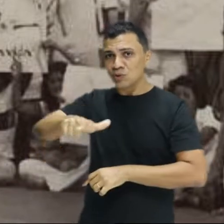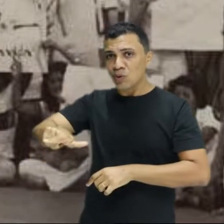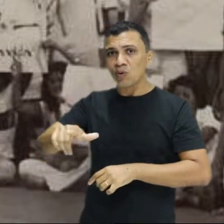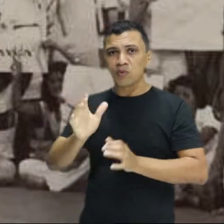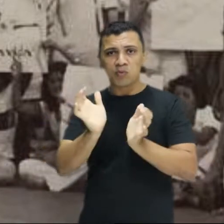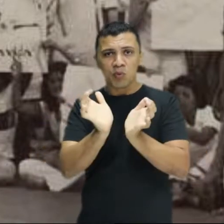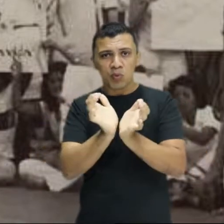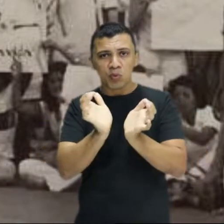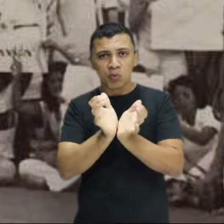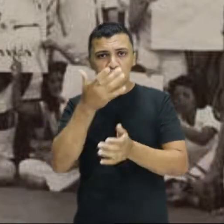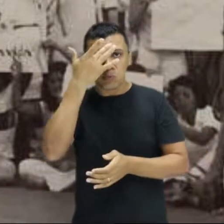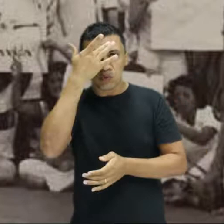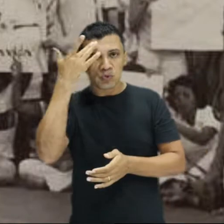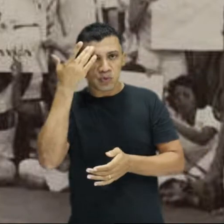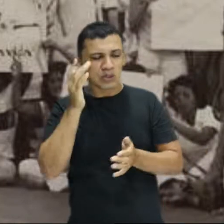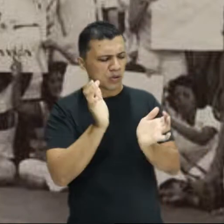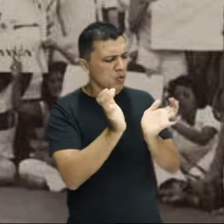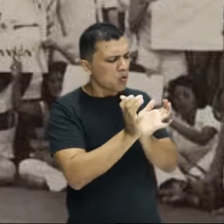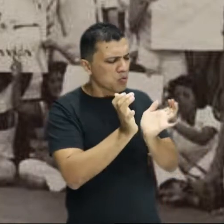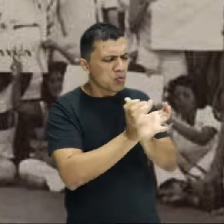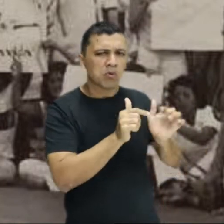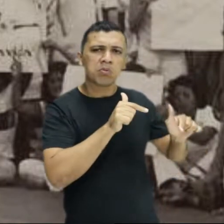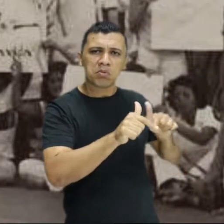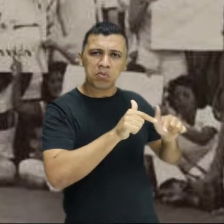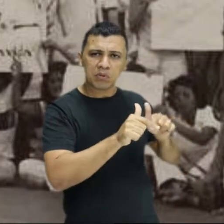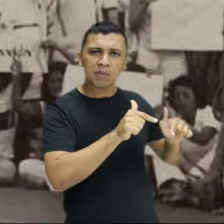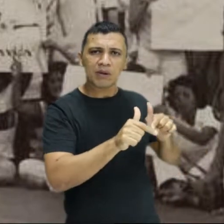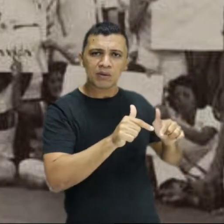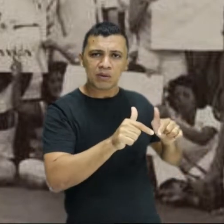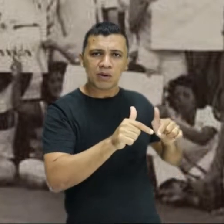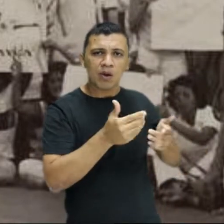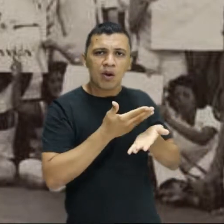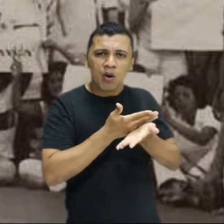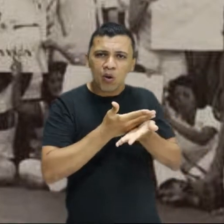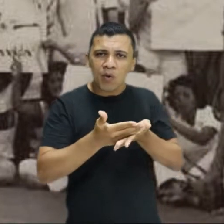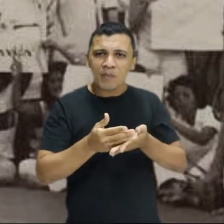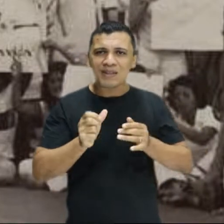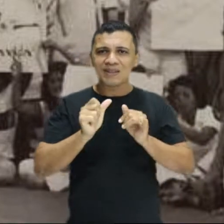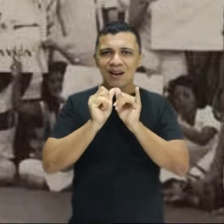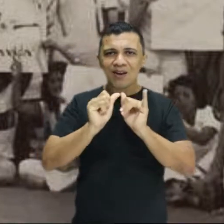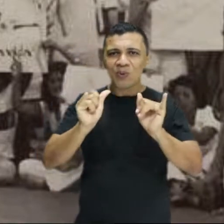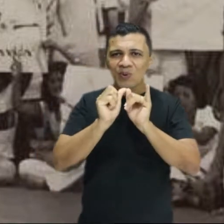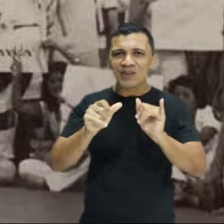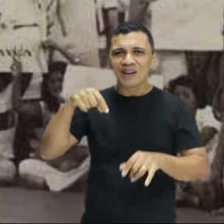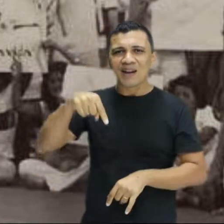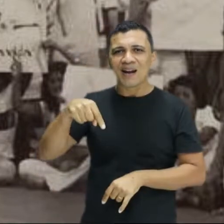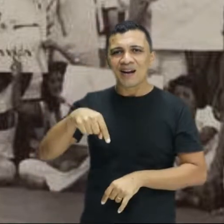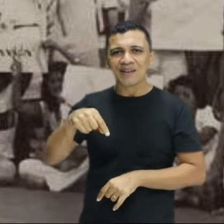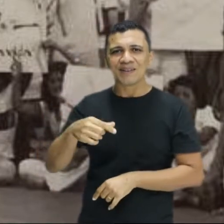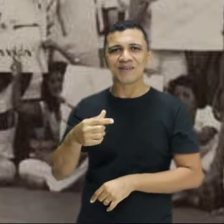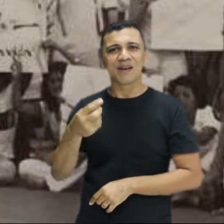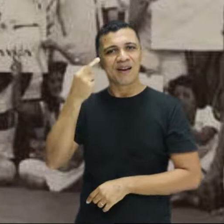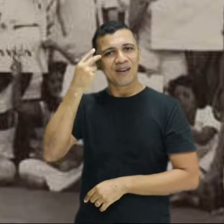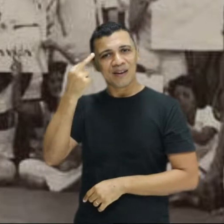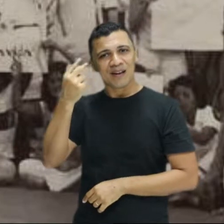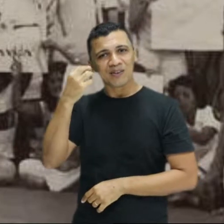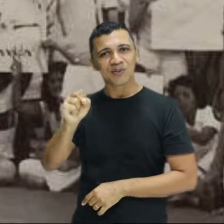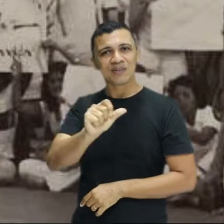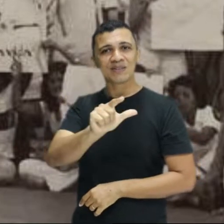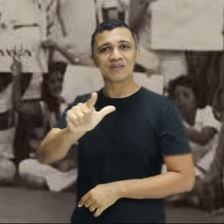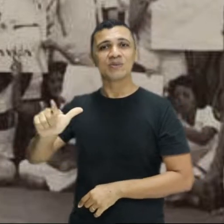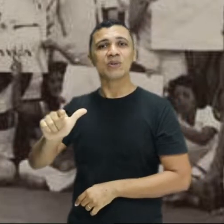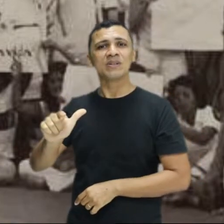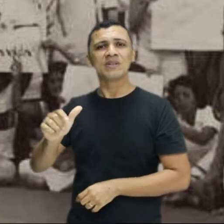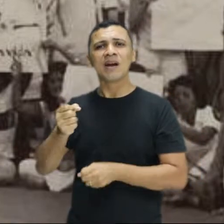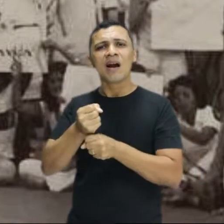estudantes quanto de trabalhadores, e a gente começa a contar essa segunda parte da história aqui no Maranhão, aqui em São Luís, mais